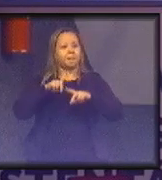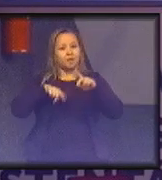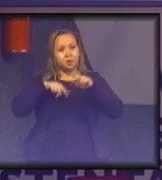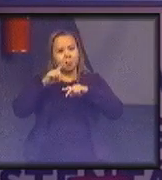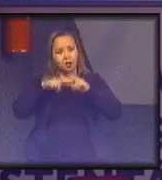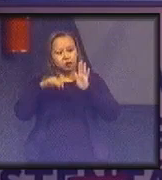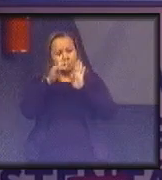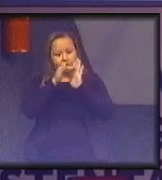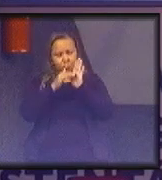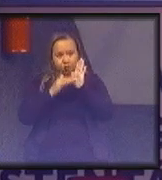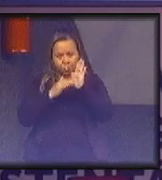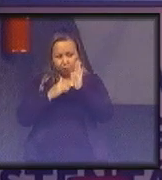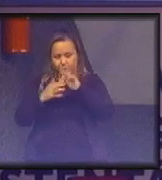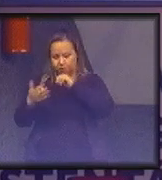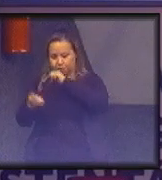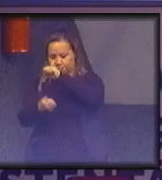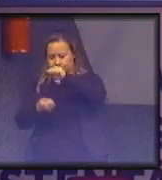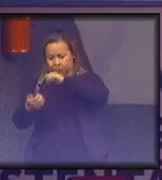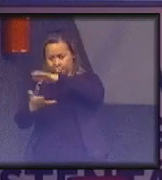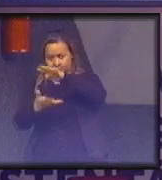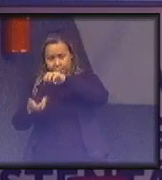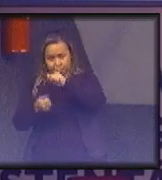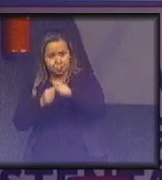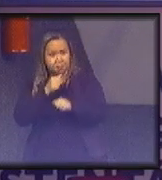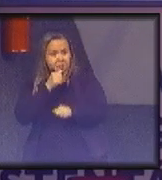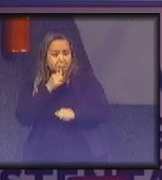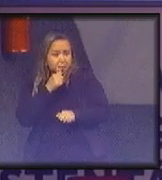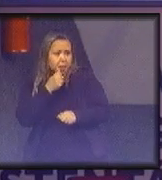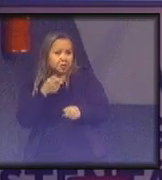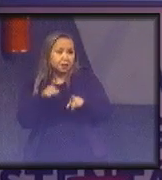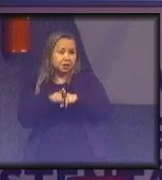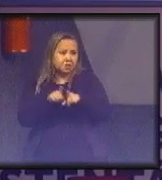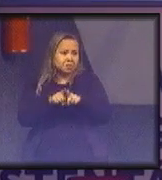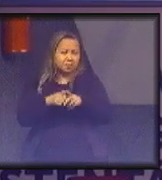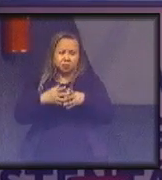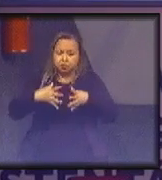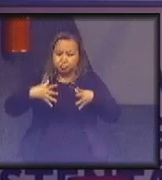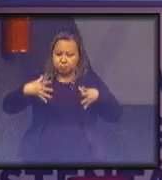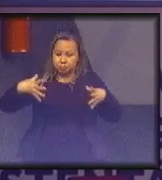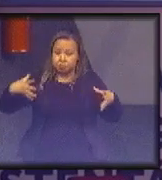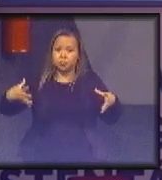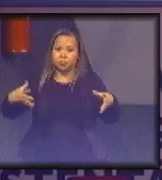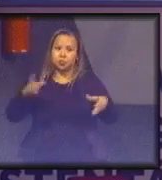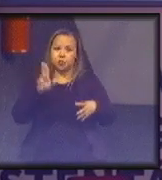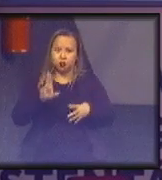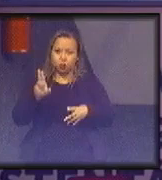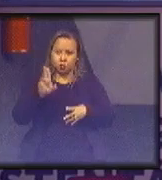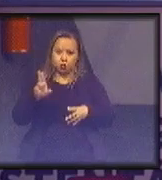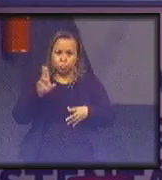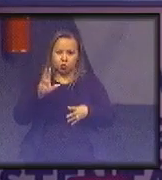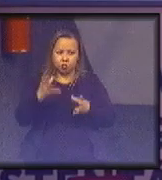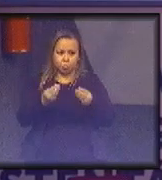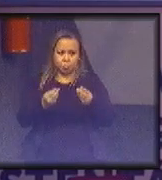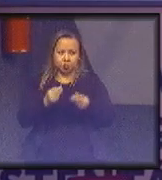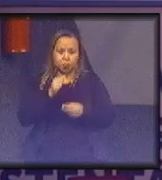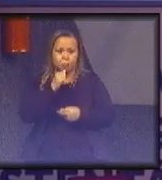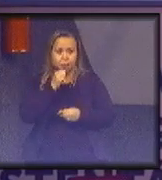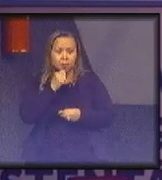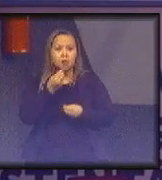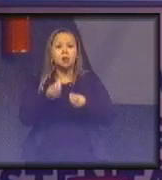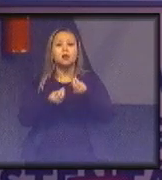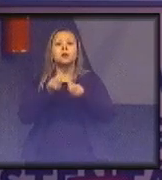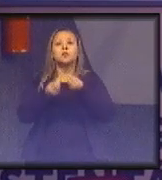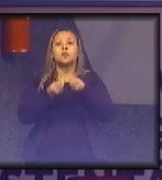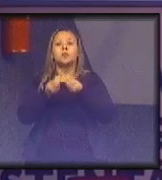sustentabilidade, mas ainda assim são volumes extraordinários. Então, como é que a economia circular vai